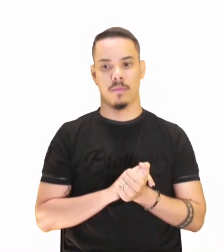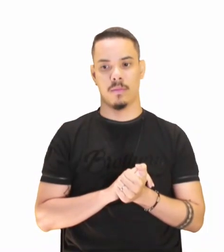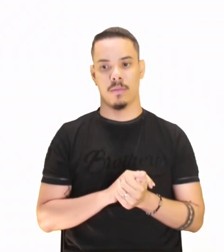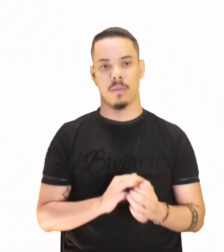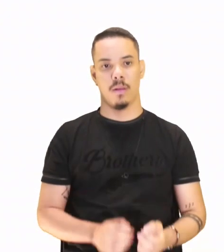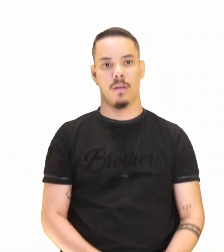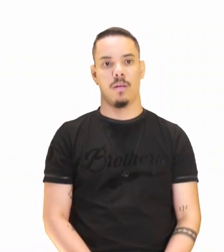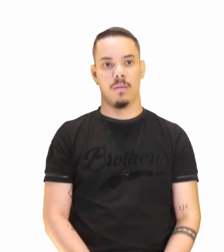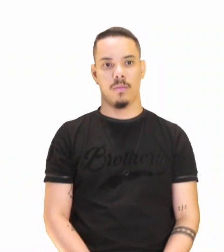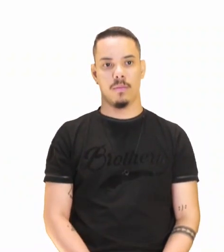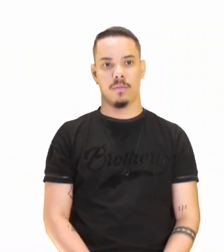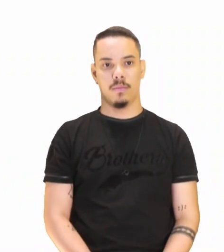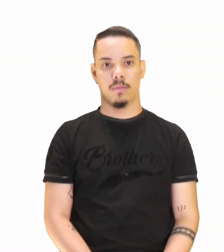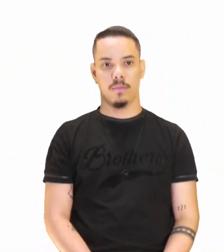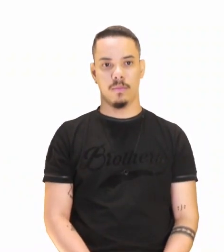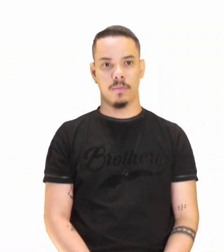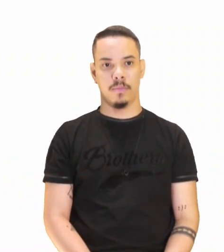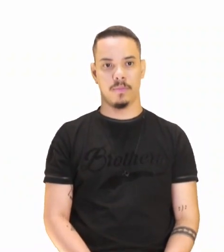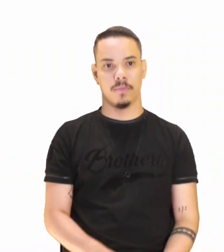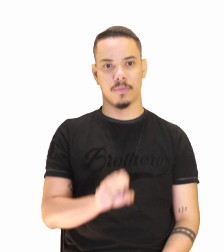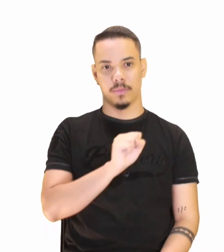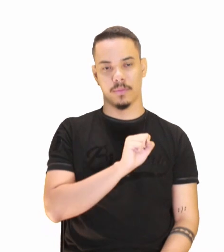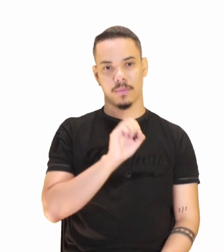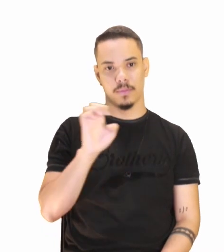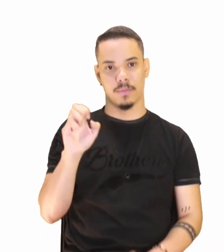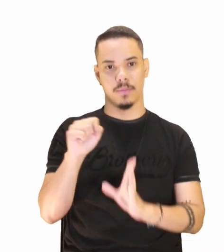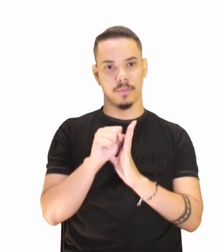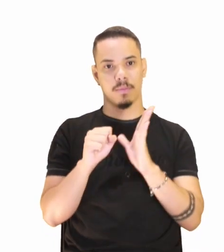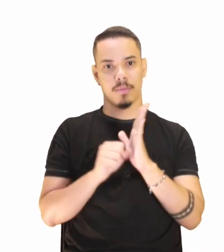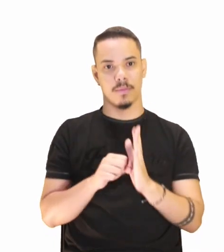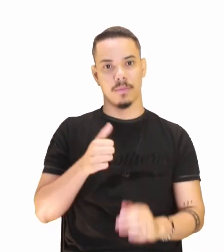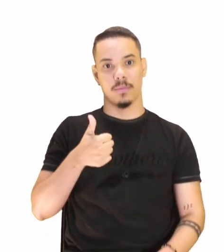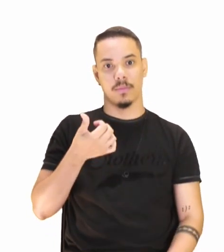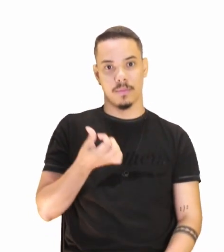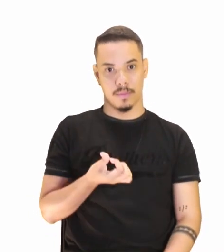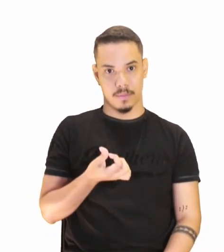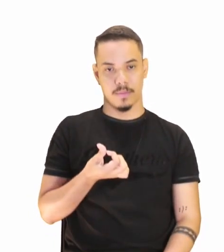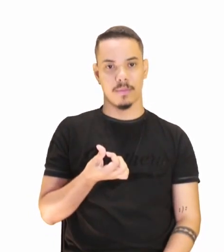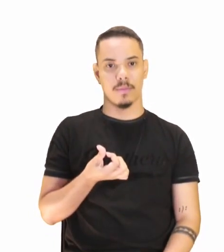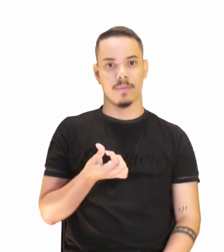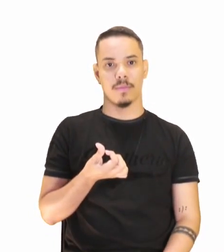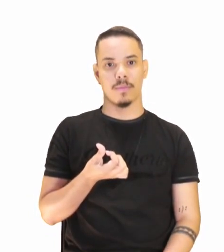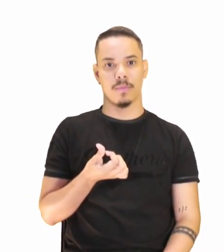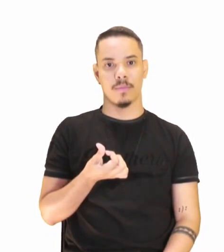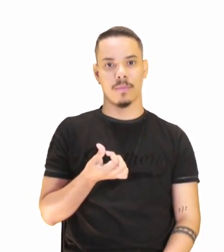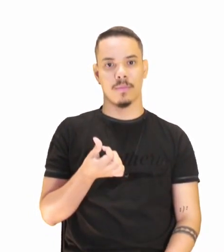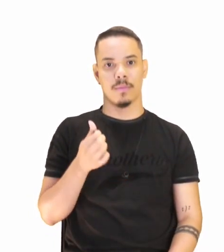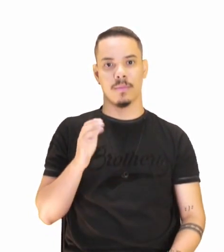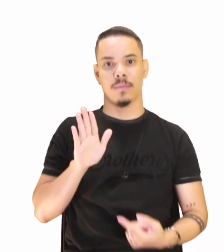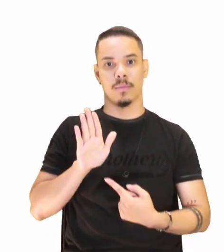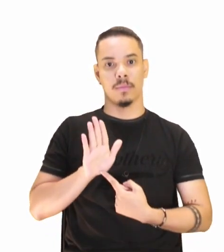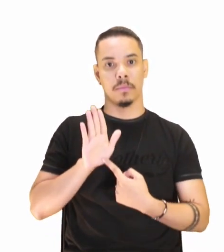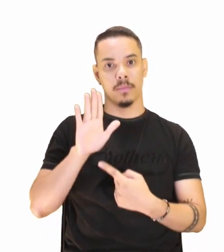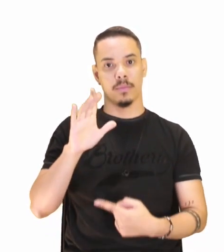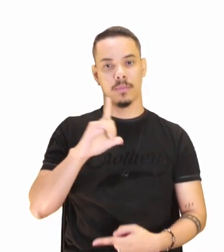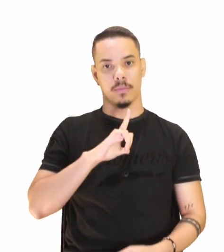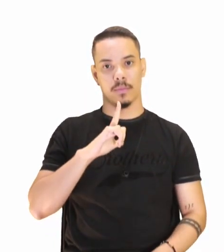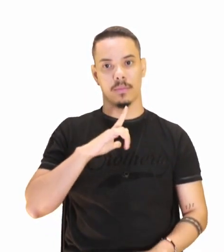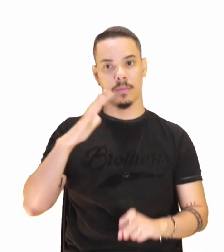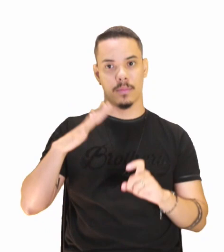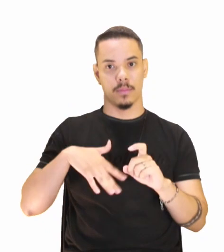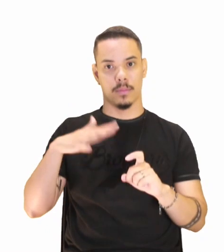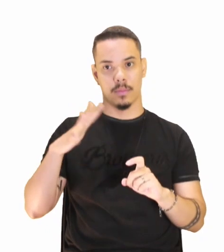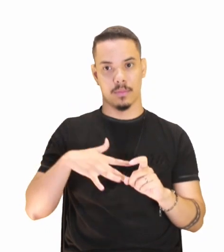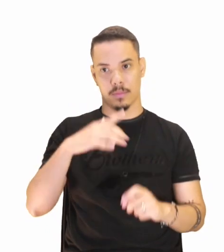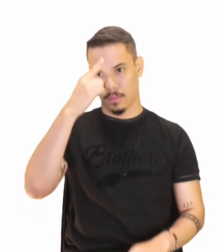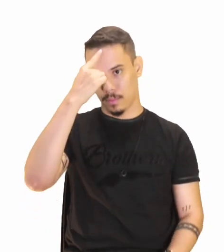comando da questão. se no século XVI, a presença de mitos e do